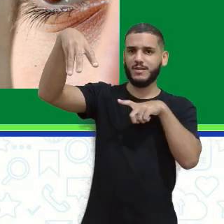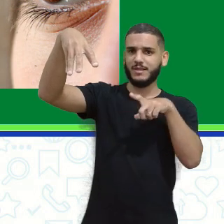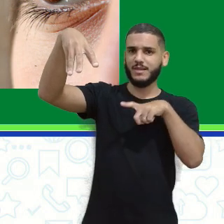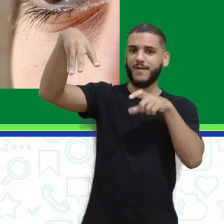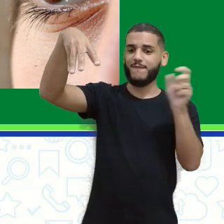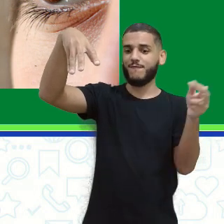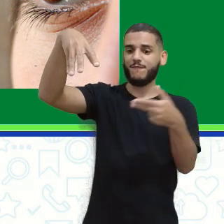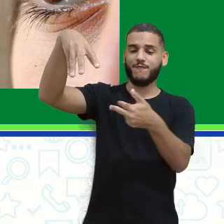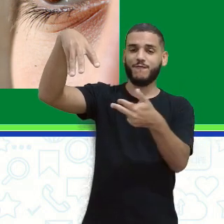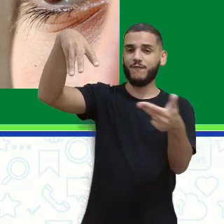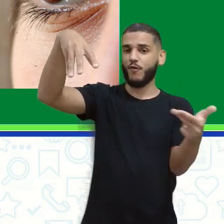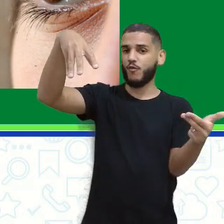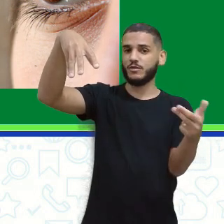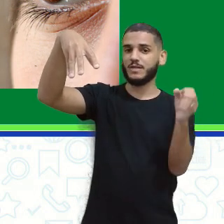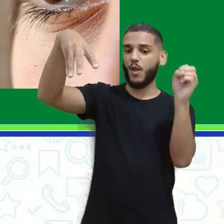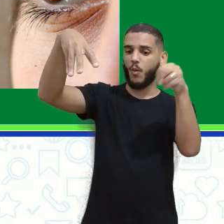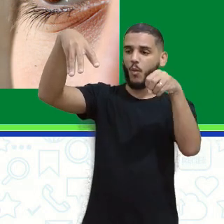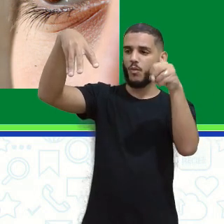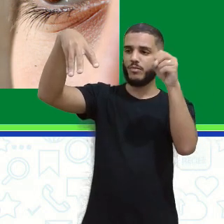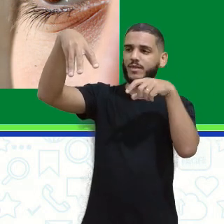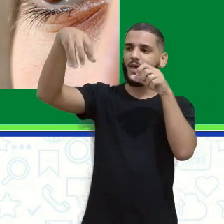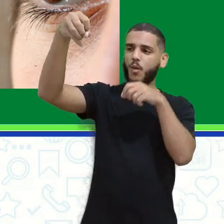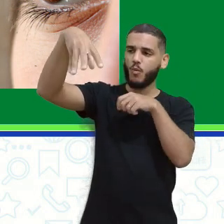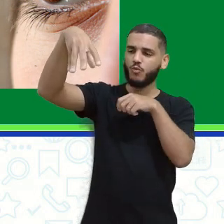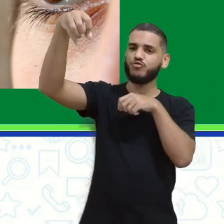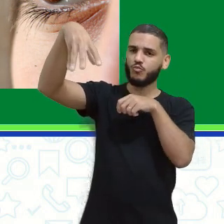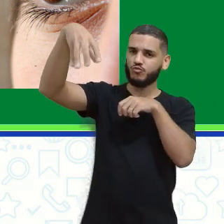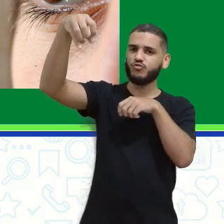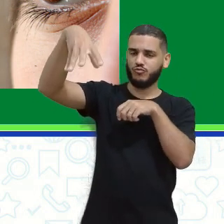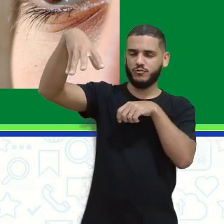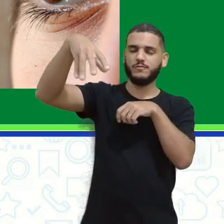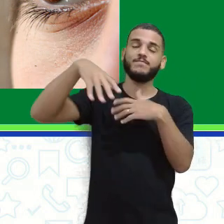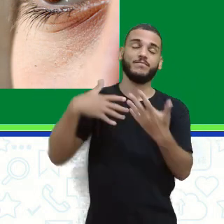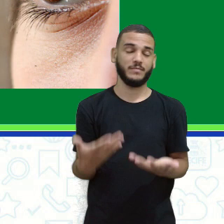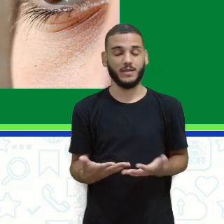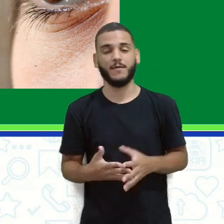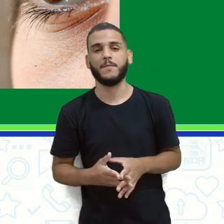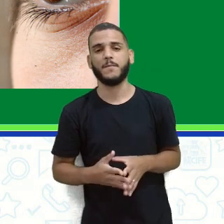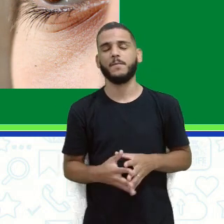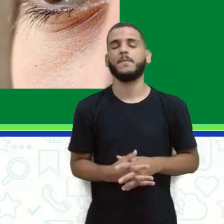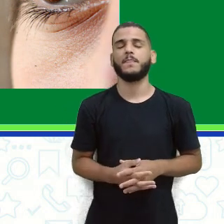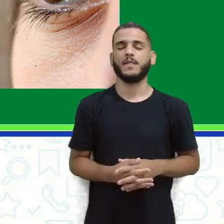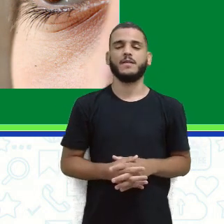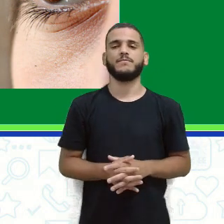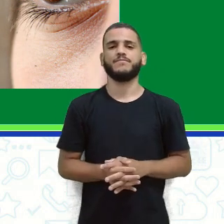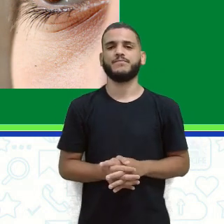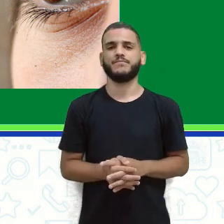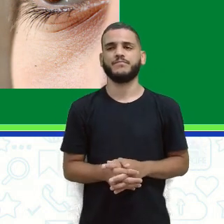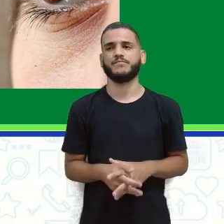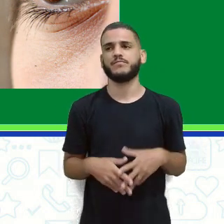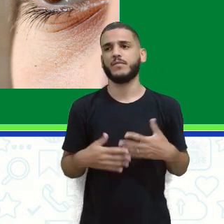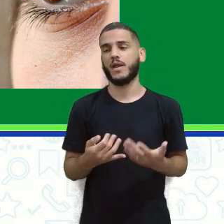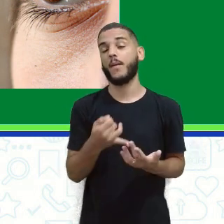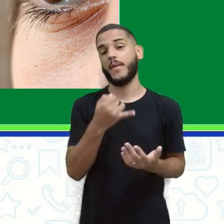emitindo luz. Ou seja, tem várias lâmpadas aqui iluminando o ambiente. Tá certo? E aí, para